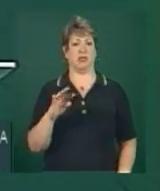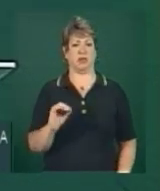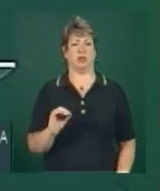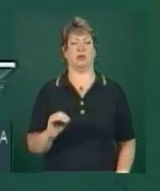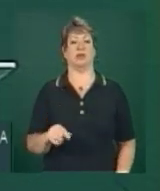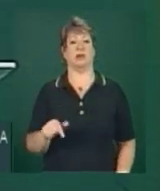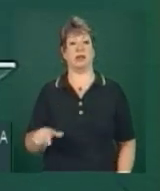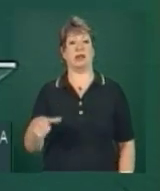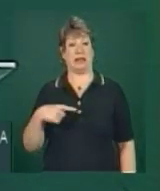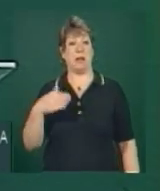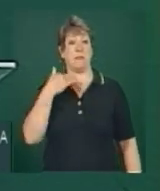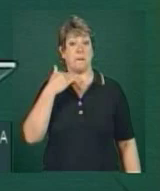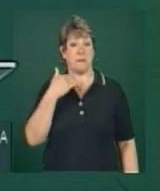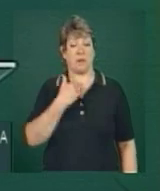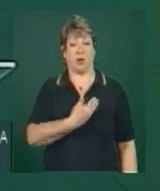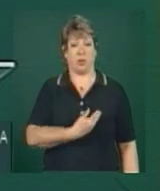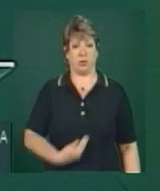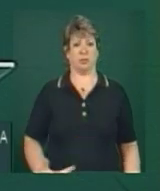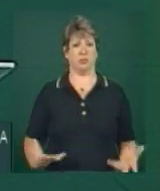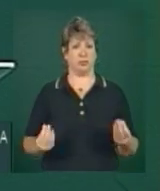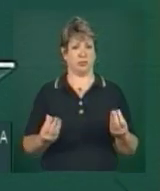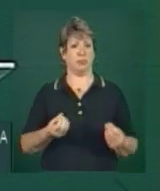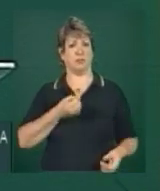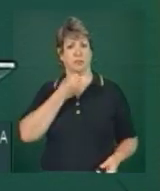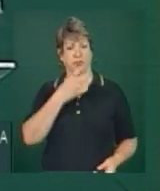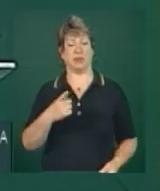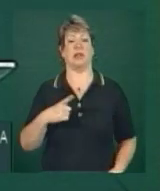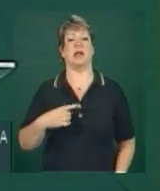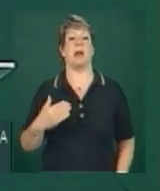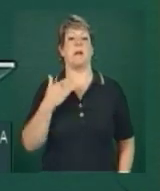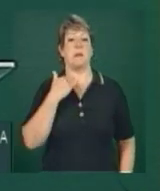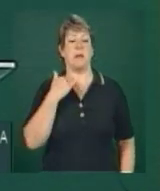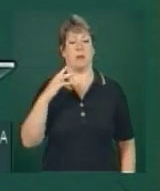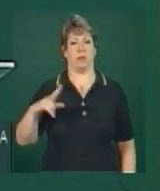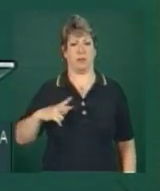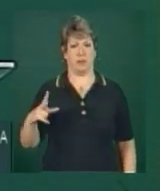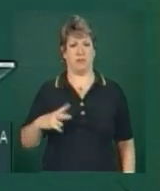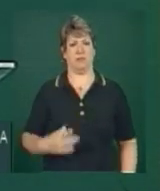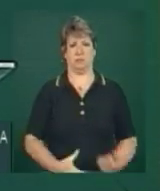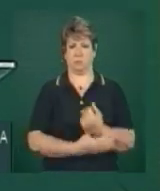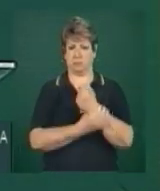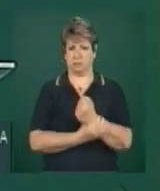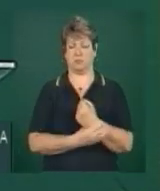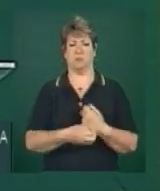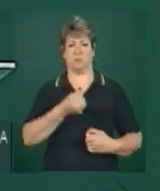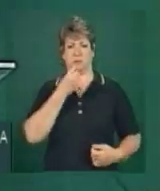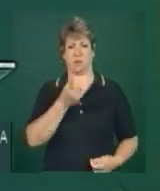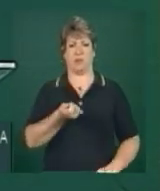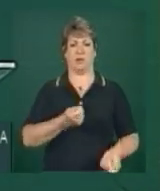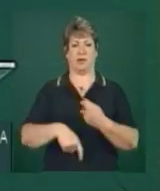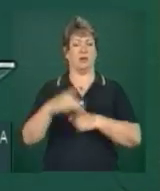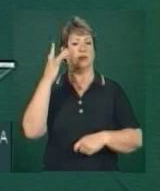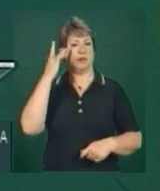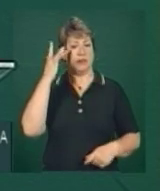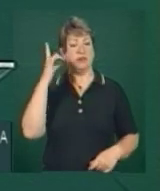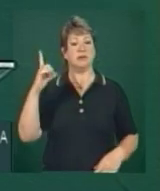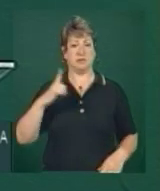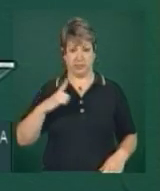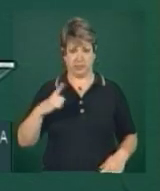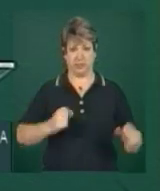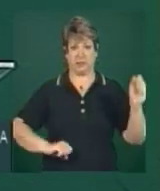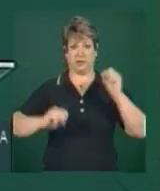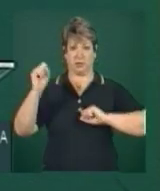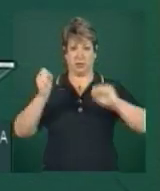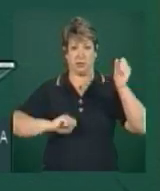públicos extremamente atuantes, temos bancos privados sólidos, temos uma indústria que